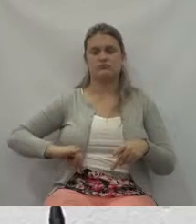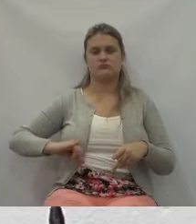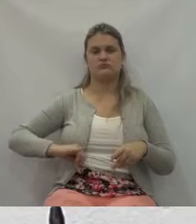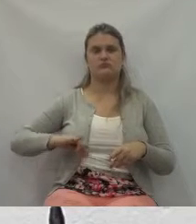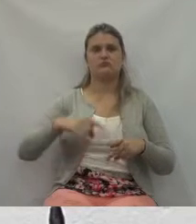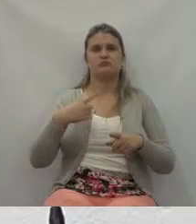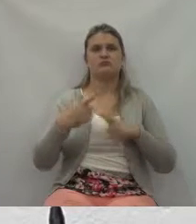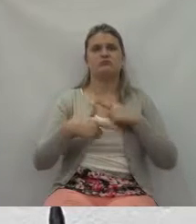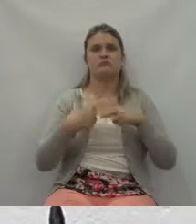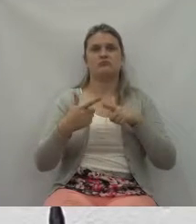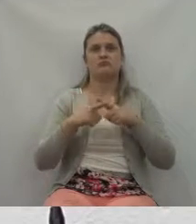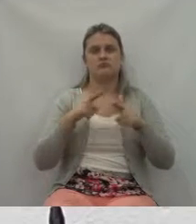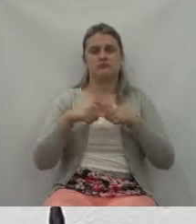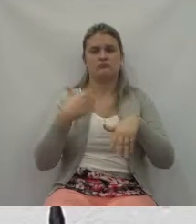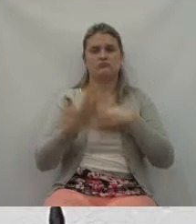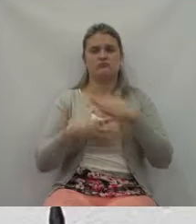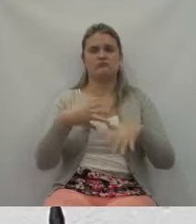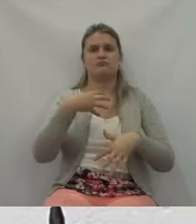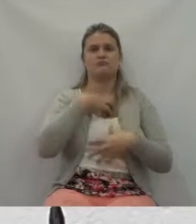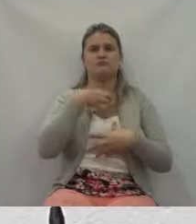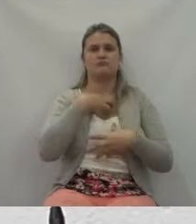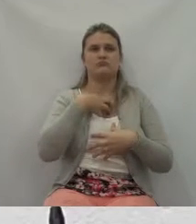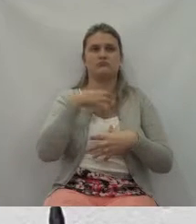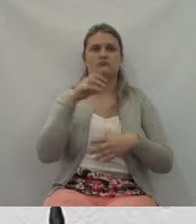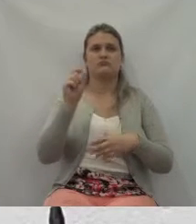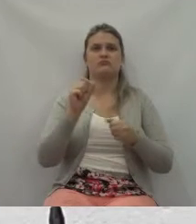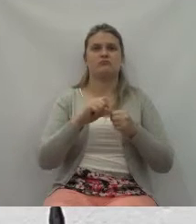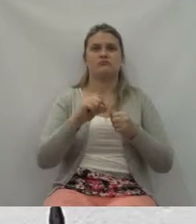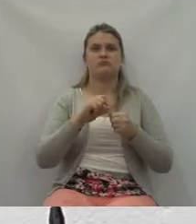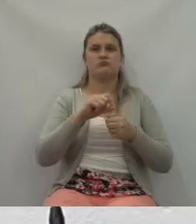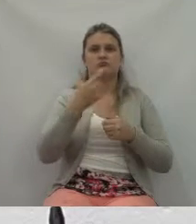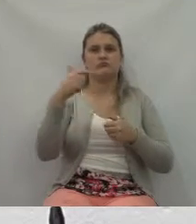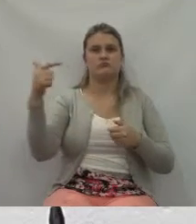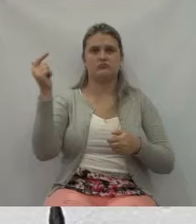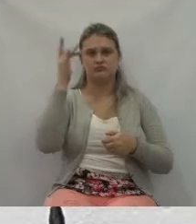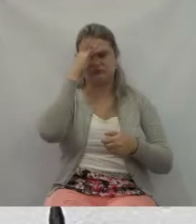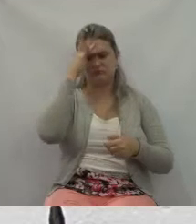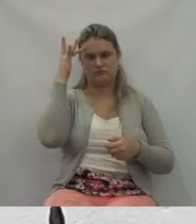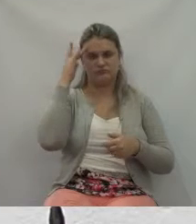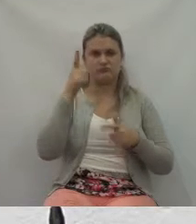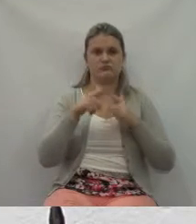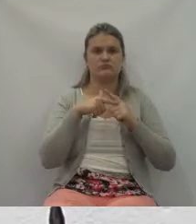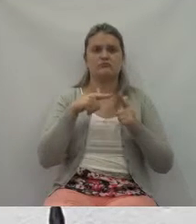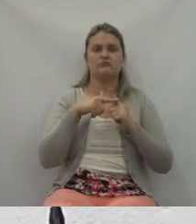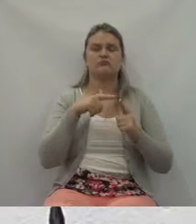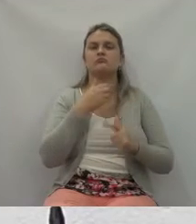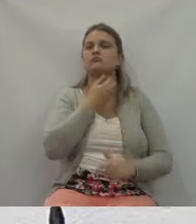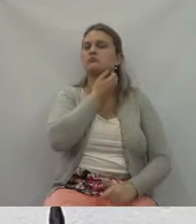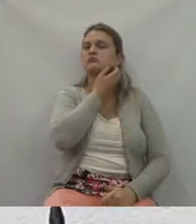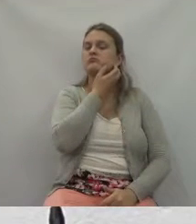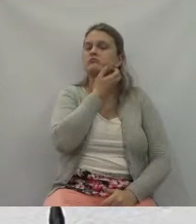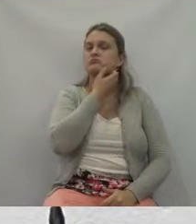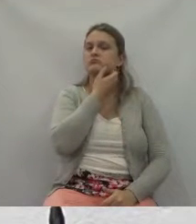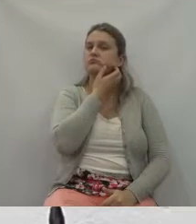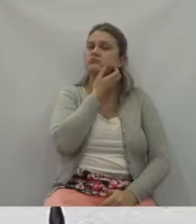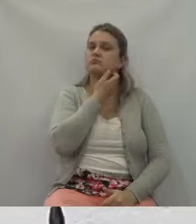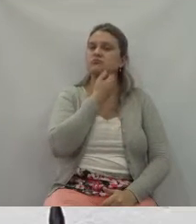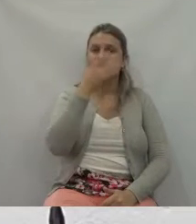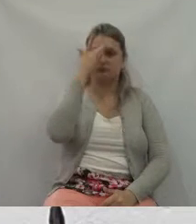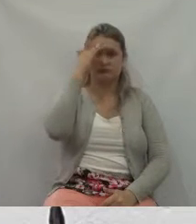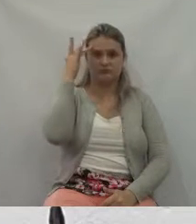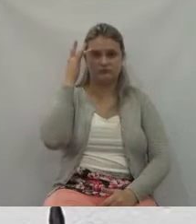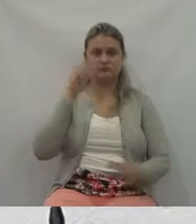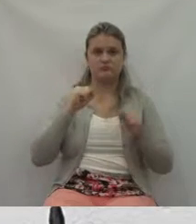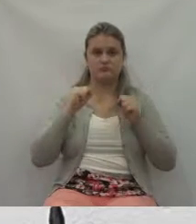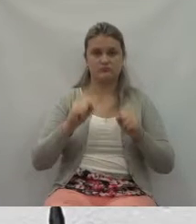aos milhares, aos milhões que invadem a Europa. Então, que a gente possa, a partir dessa fala